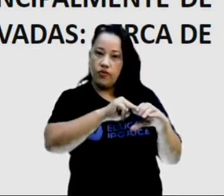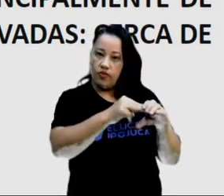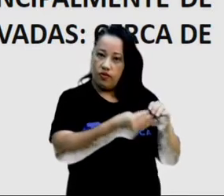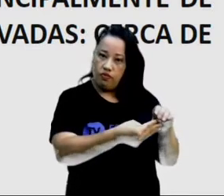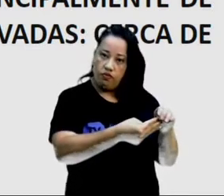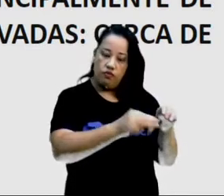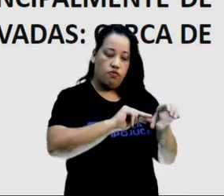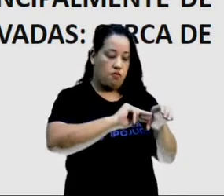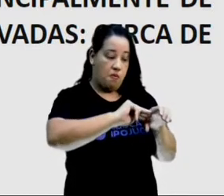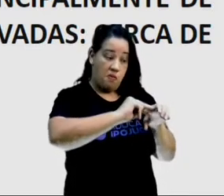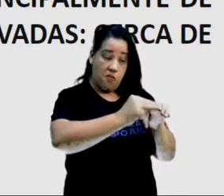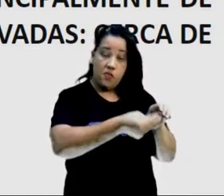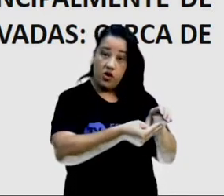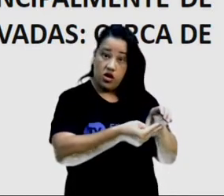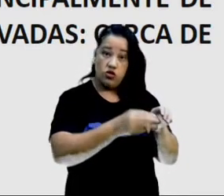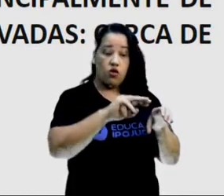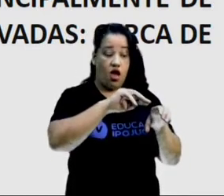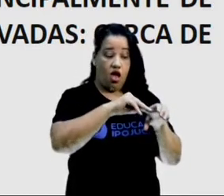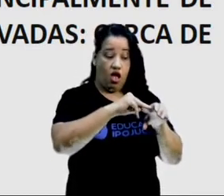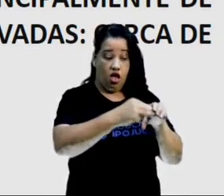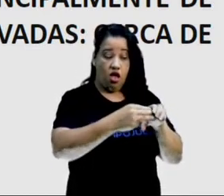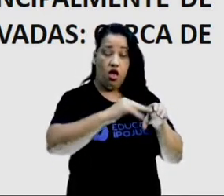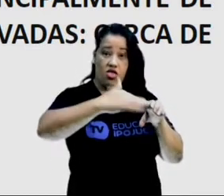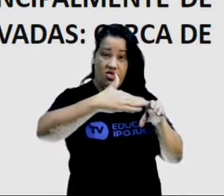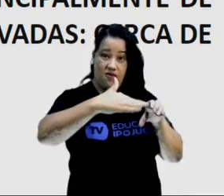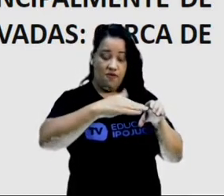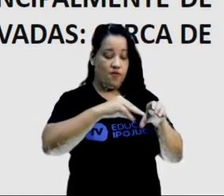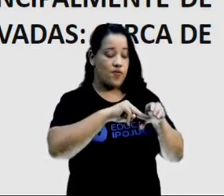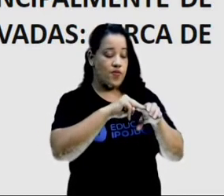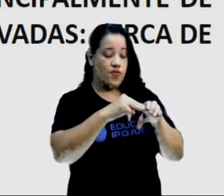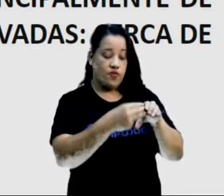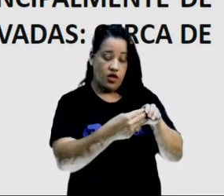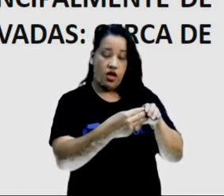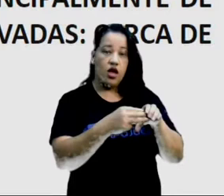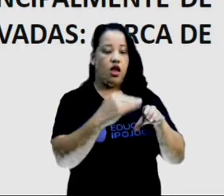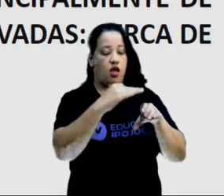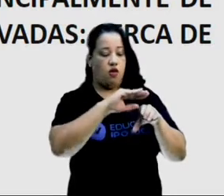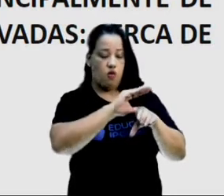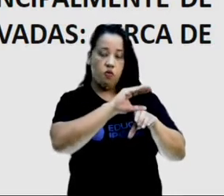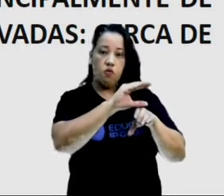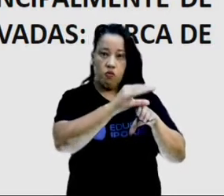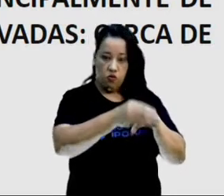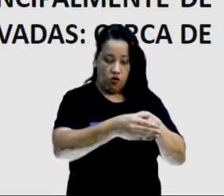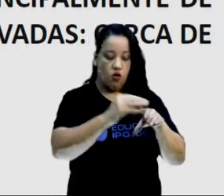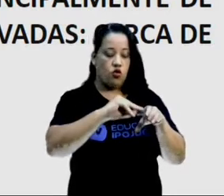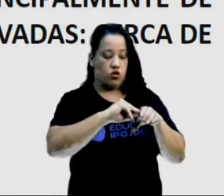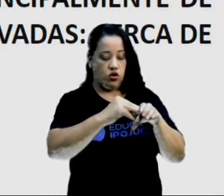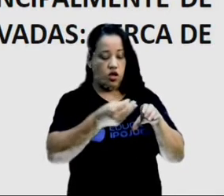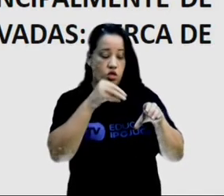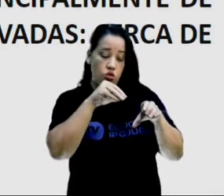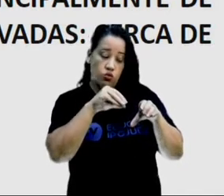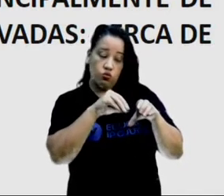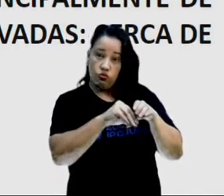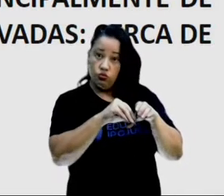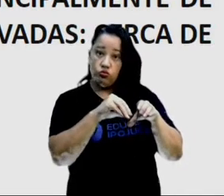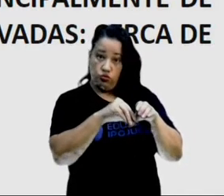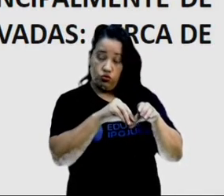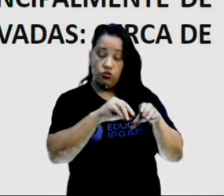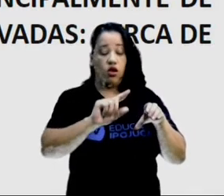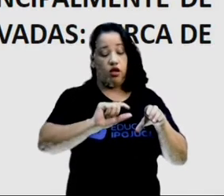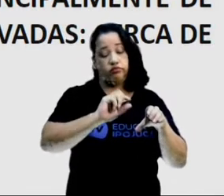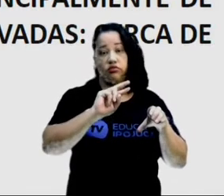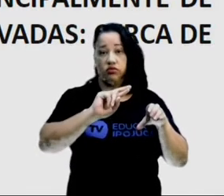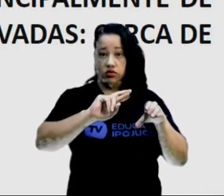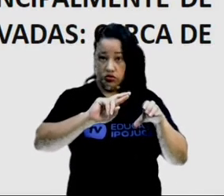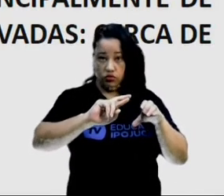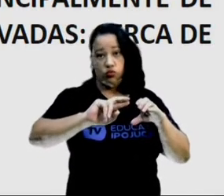É a camada intermediária situada entre a crosta e o núcleo e divide-se em duas partes,